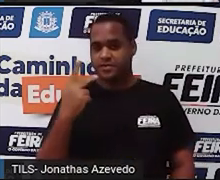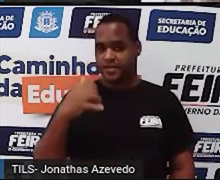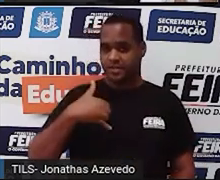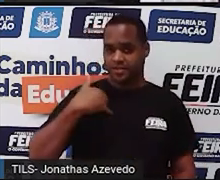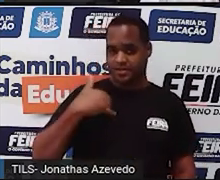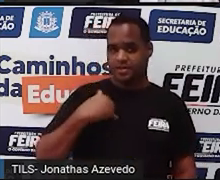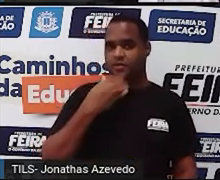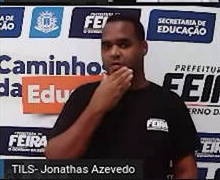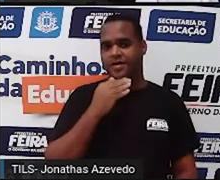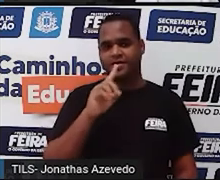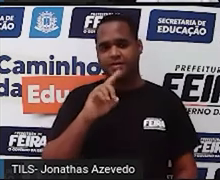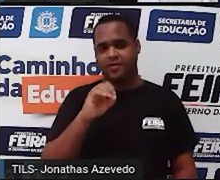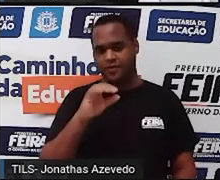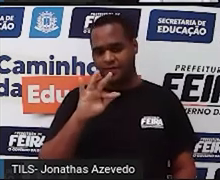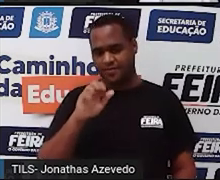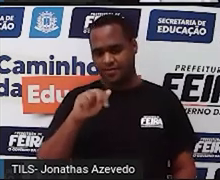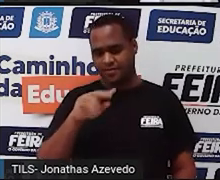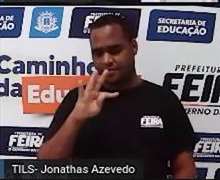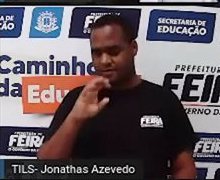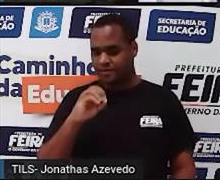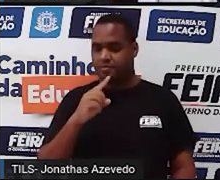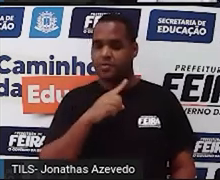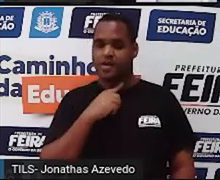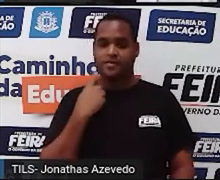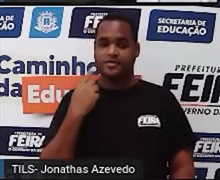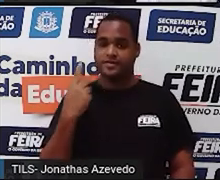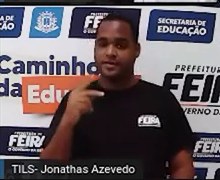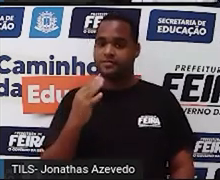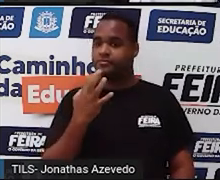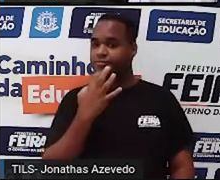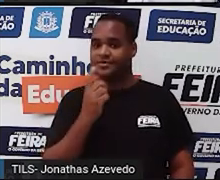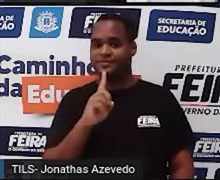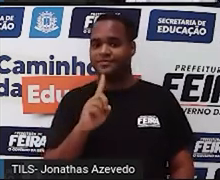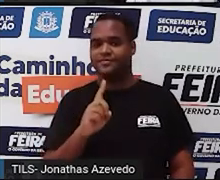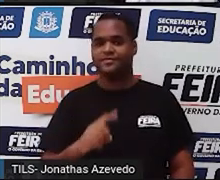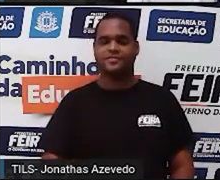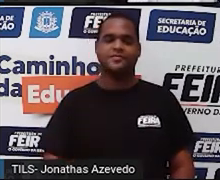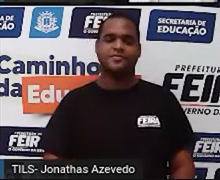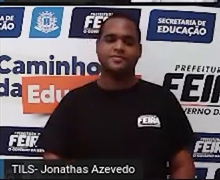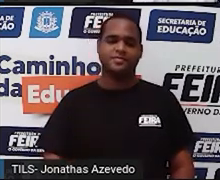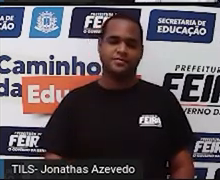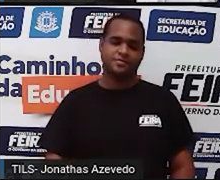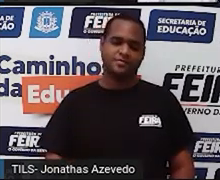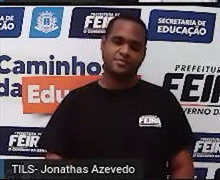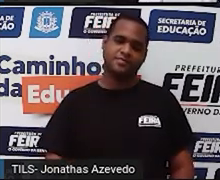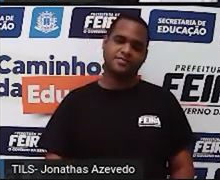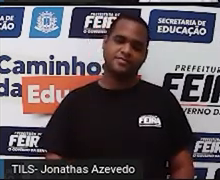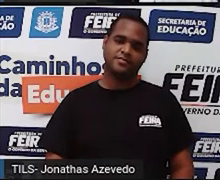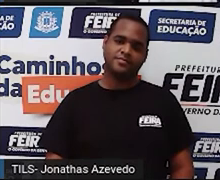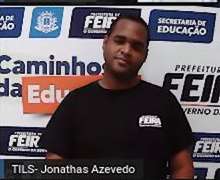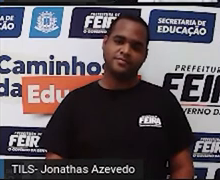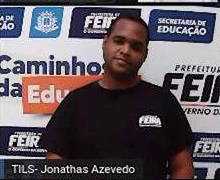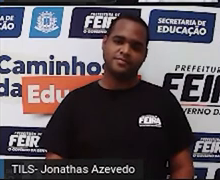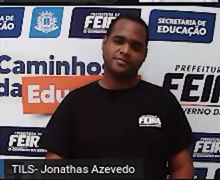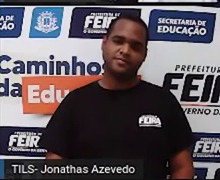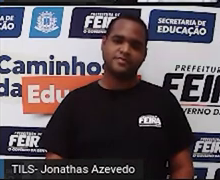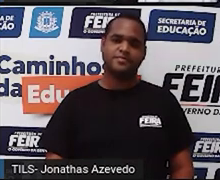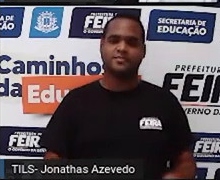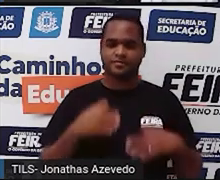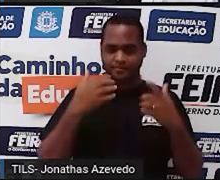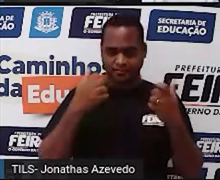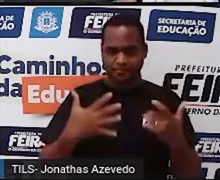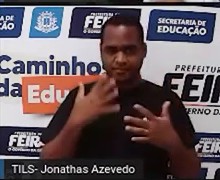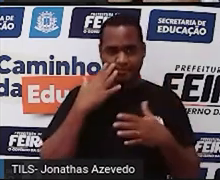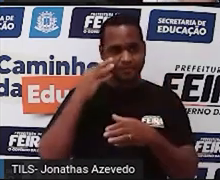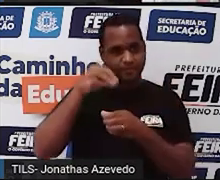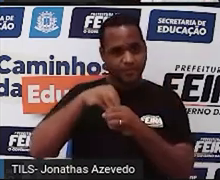Diofanto morreu é um valor desconhecido. E na matemática, dentro da